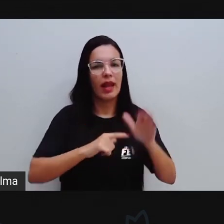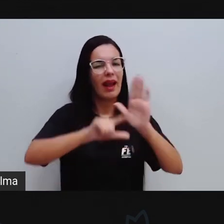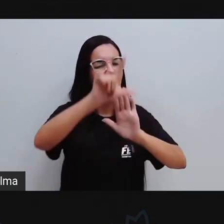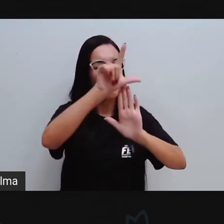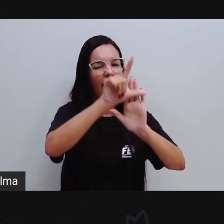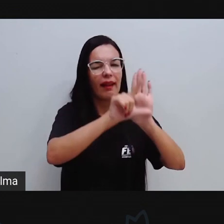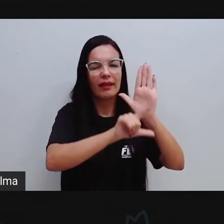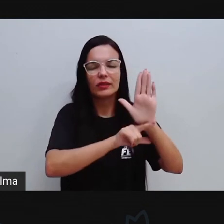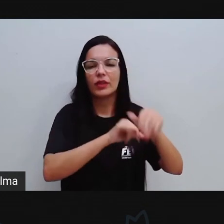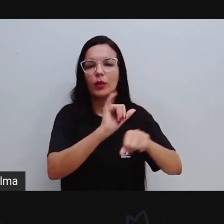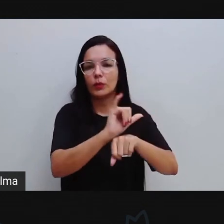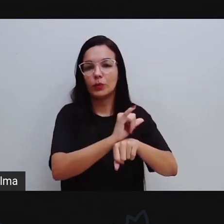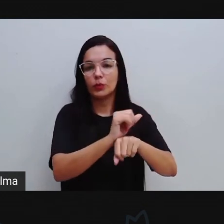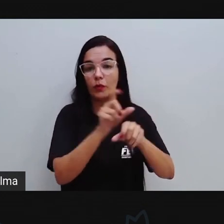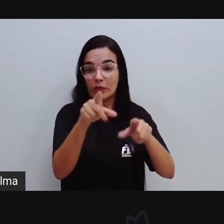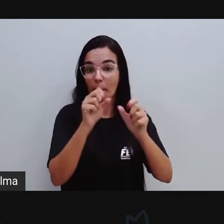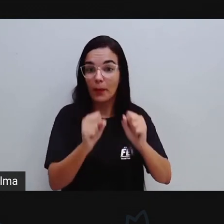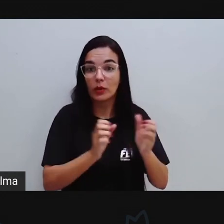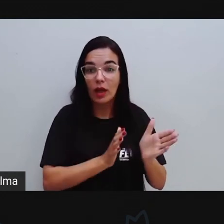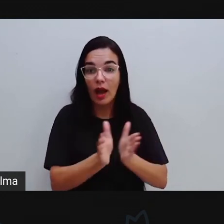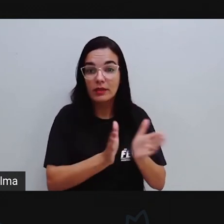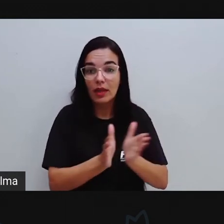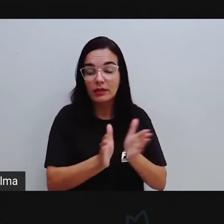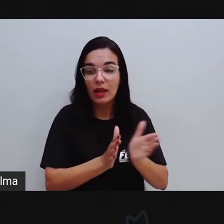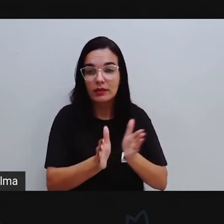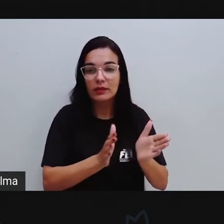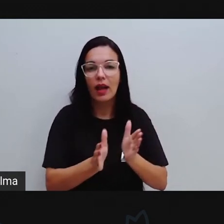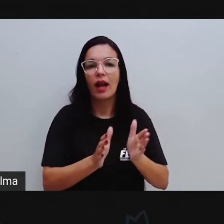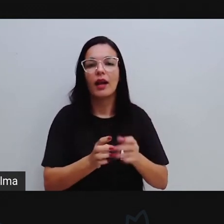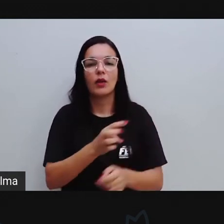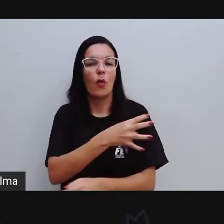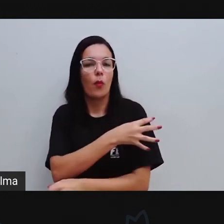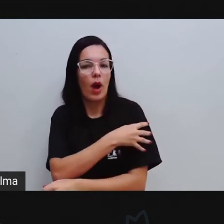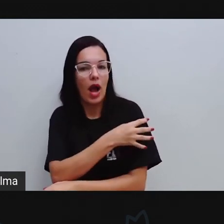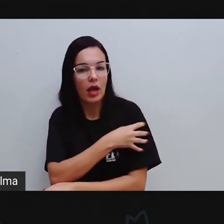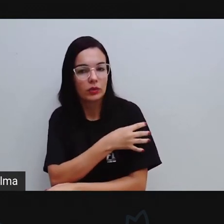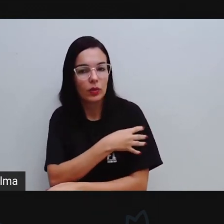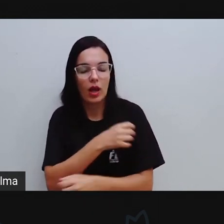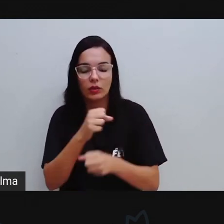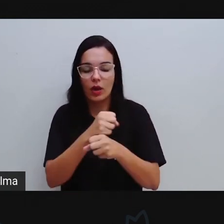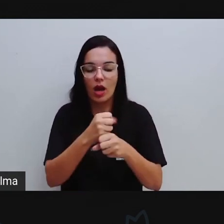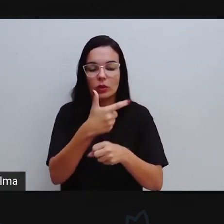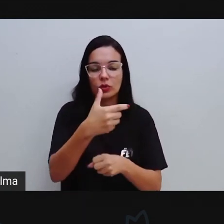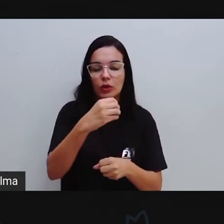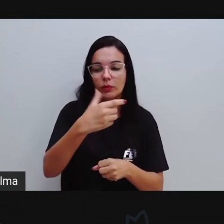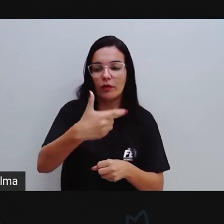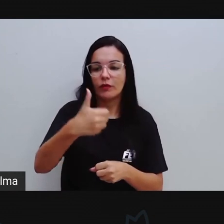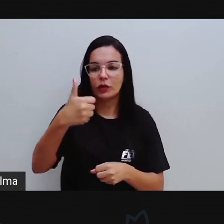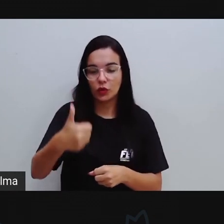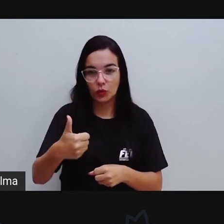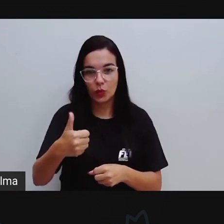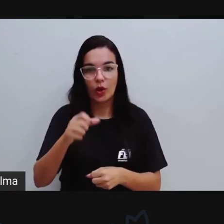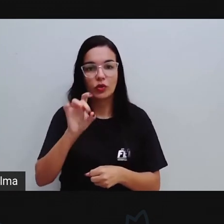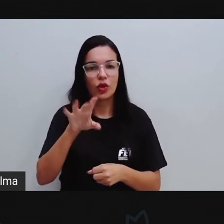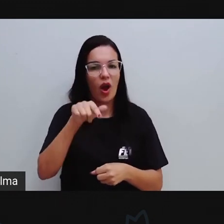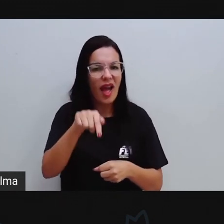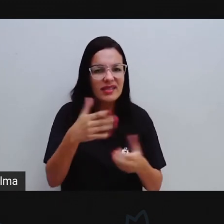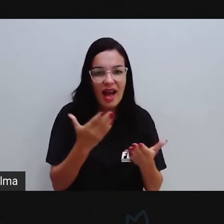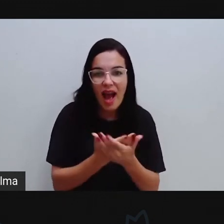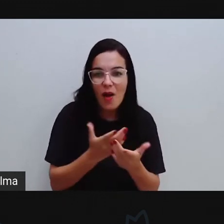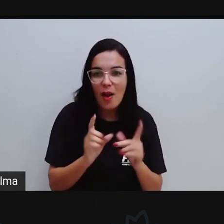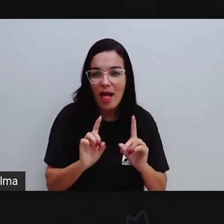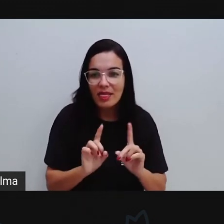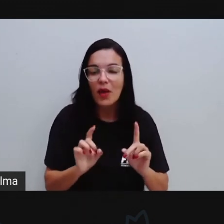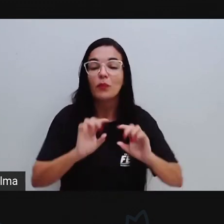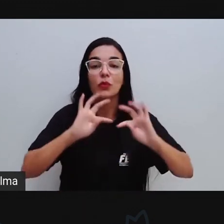então basta vocês acessarem a playlist do quarto ano, ano letivo 2021, e não só essa aula, mas todas as outras